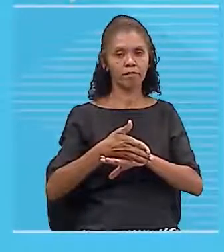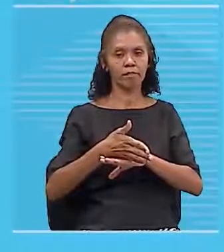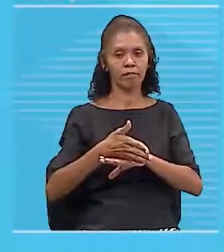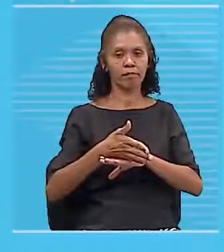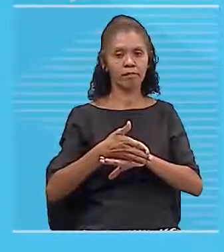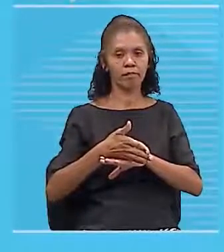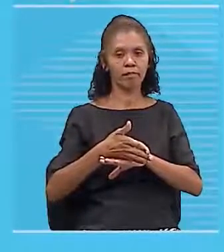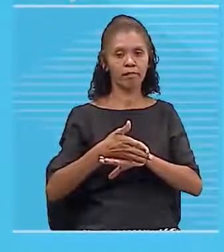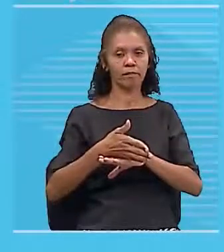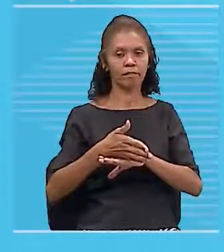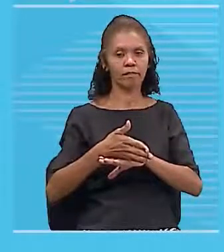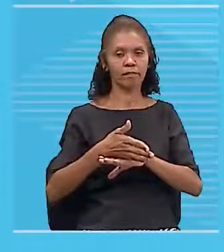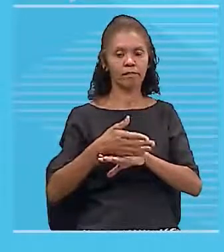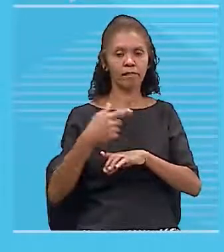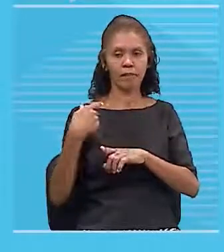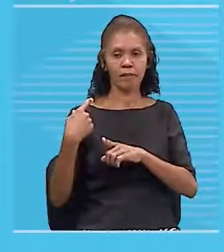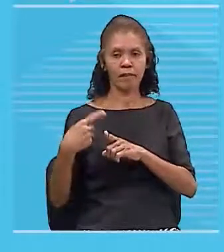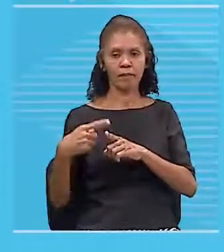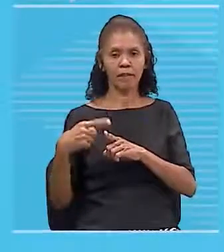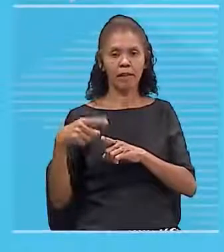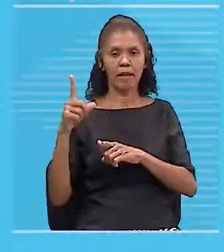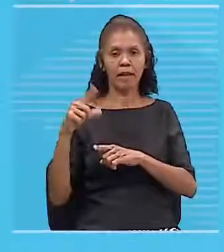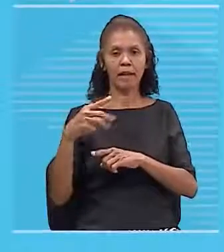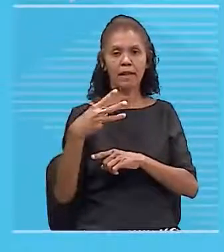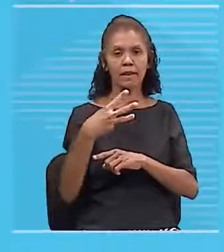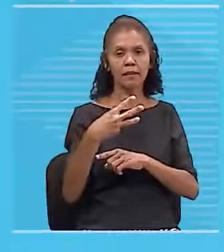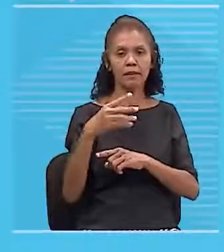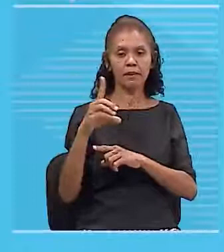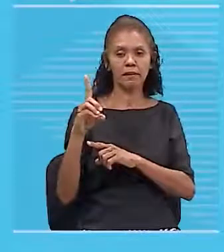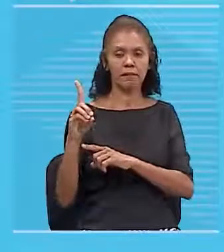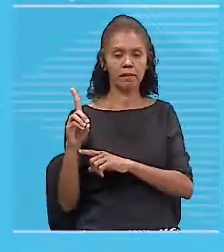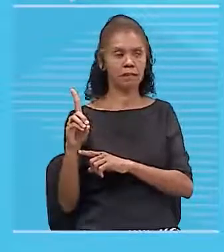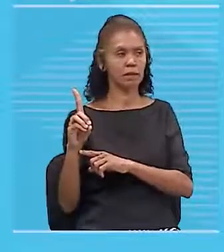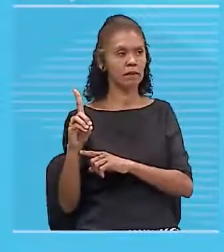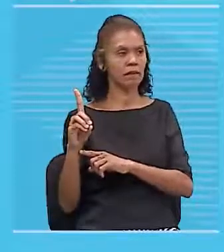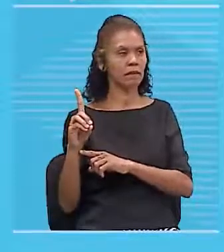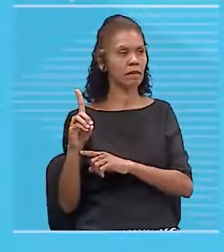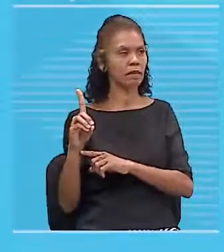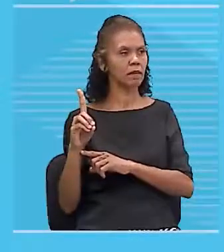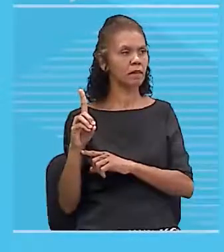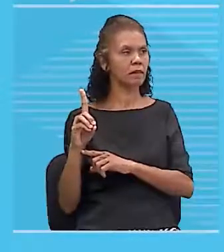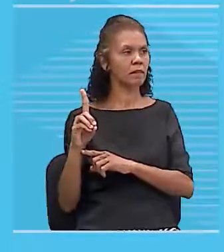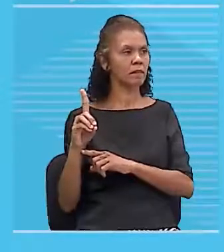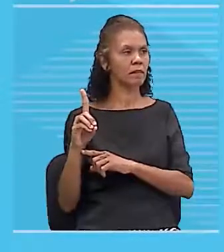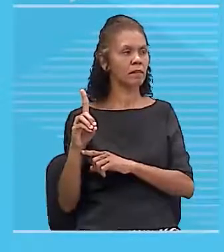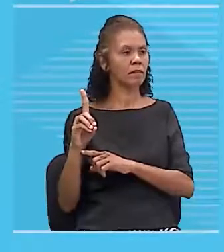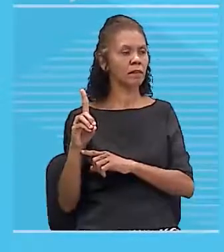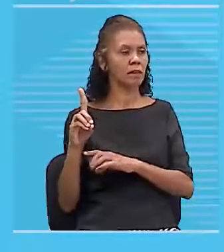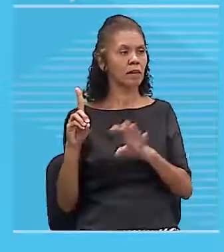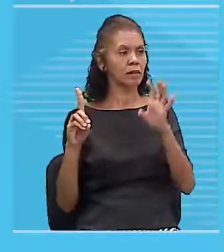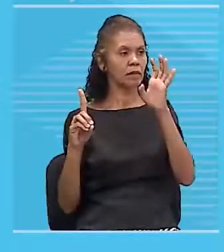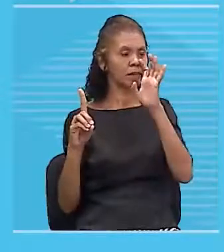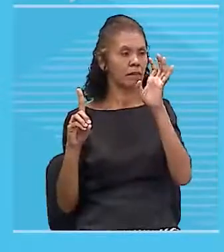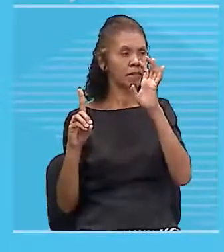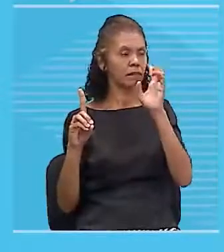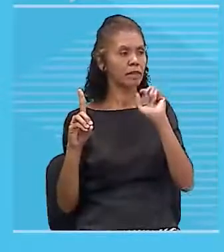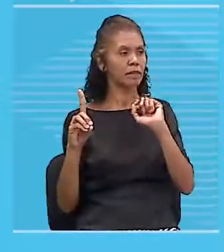telinha, é porque ela é uma grandeza 3D, né? Então, se a gente observar